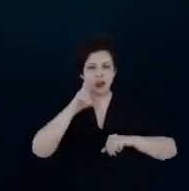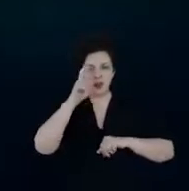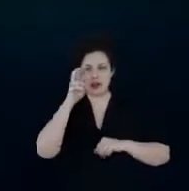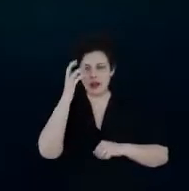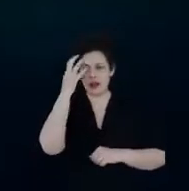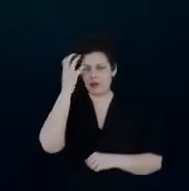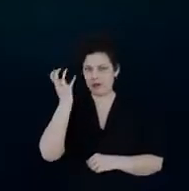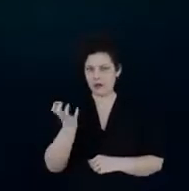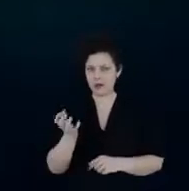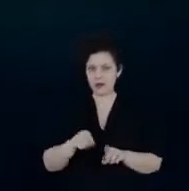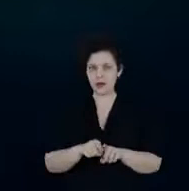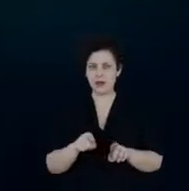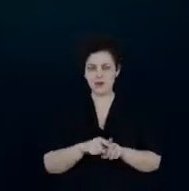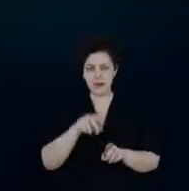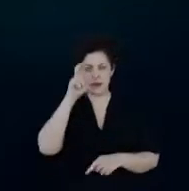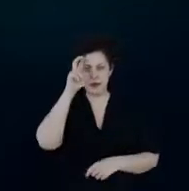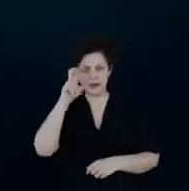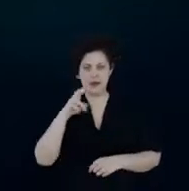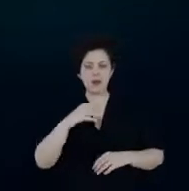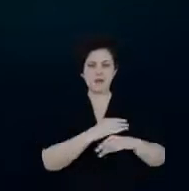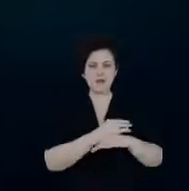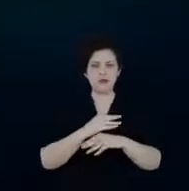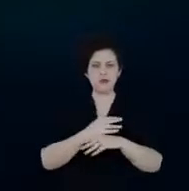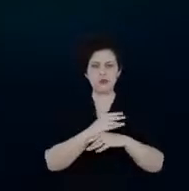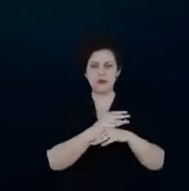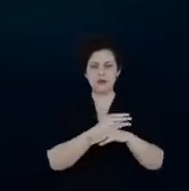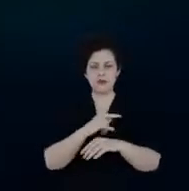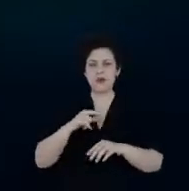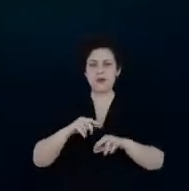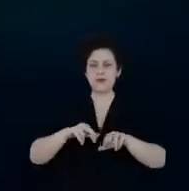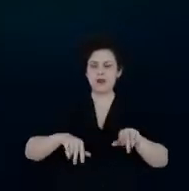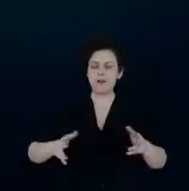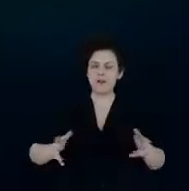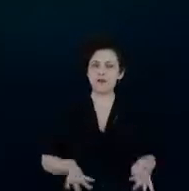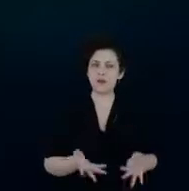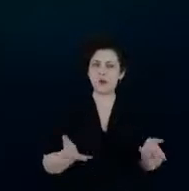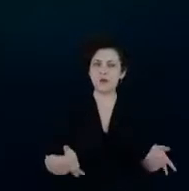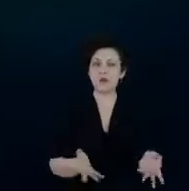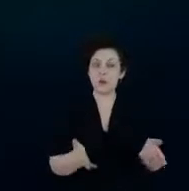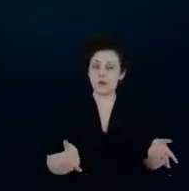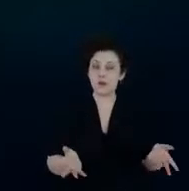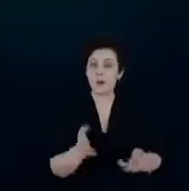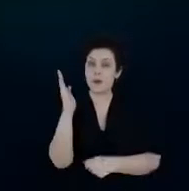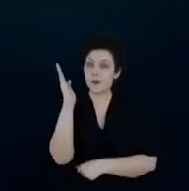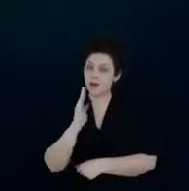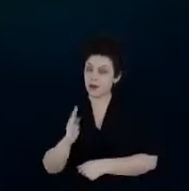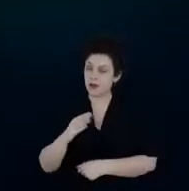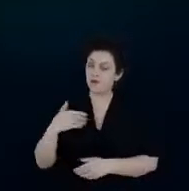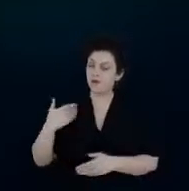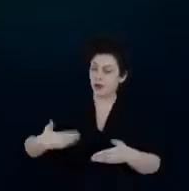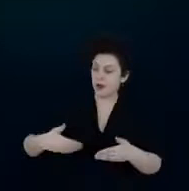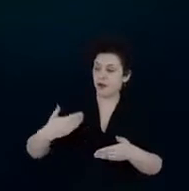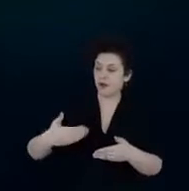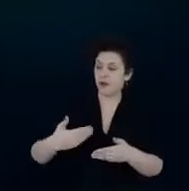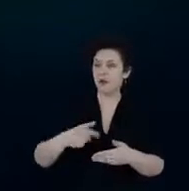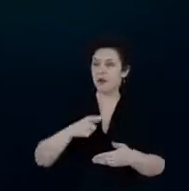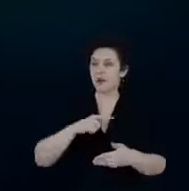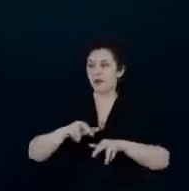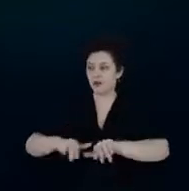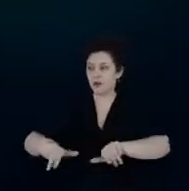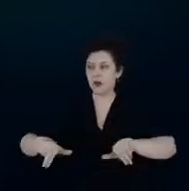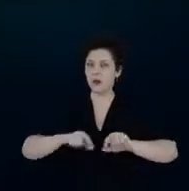artificial smart cities que impulsionam o mercado o Brasil tem uma série